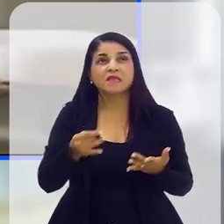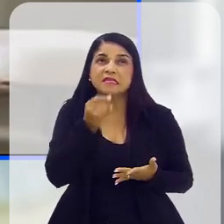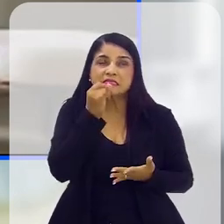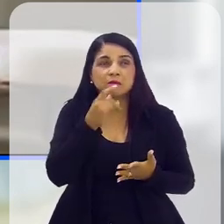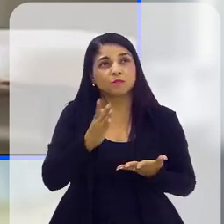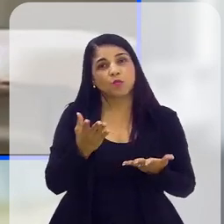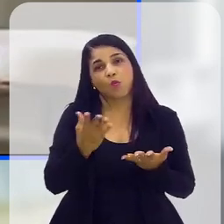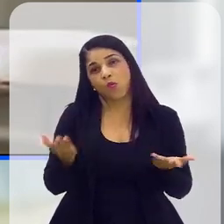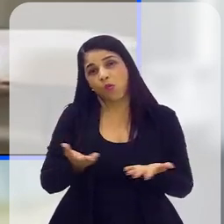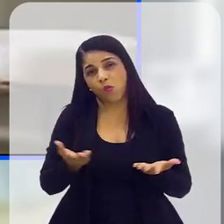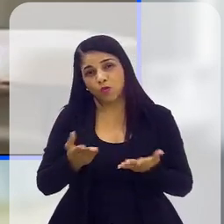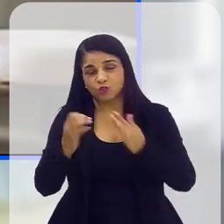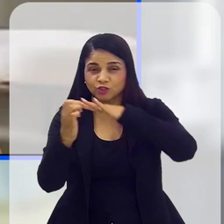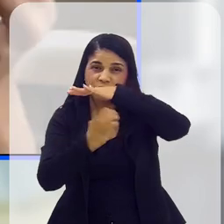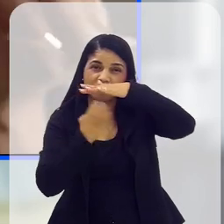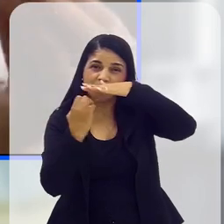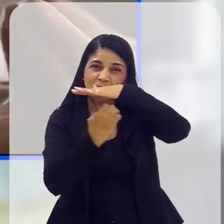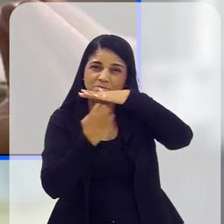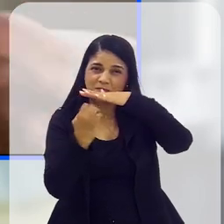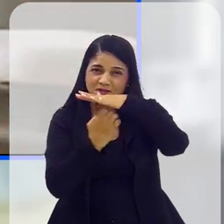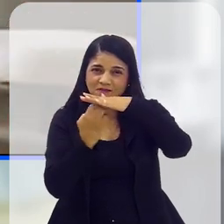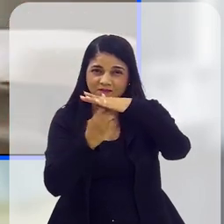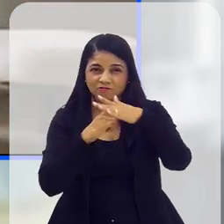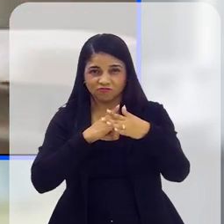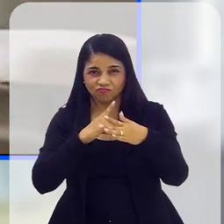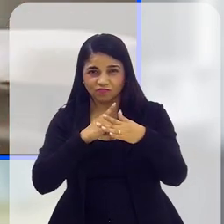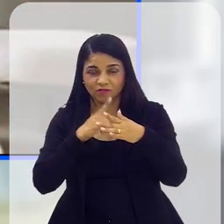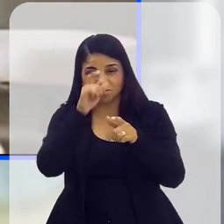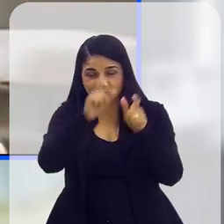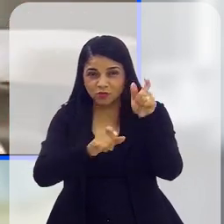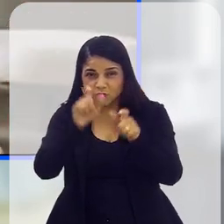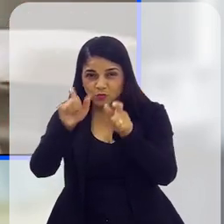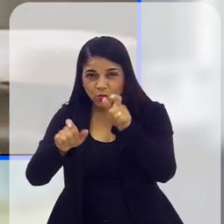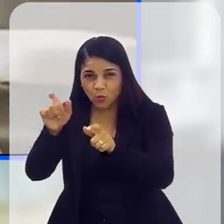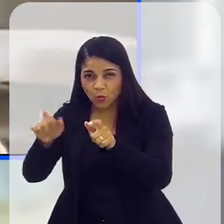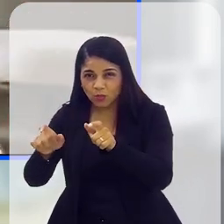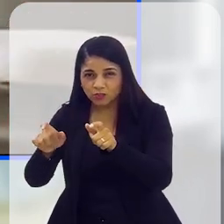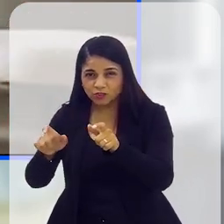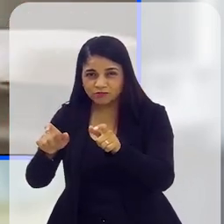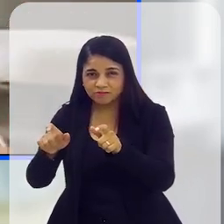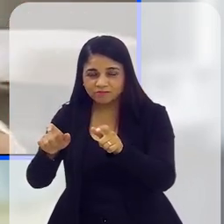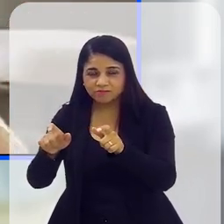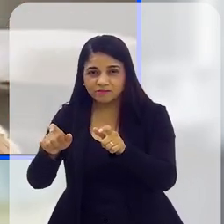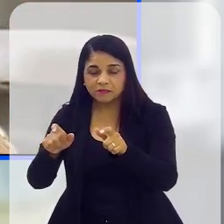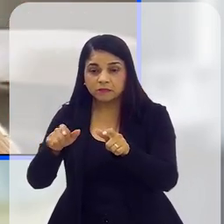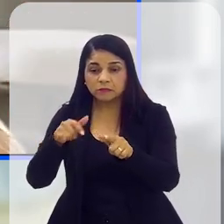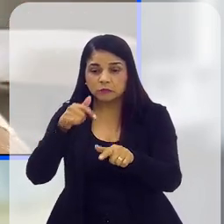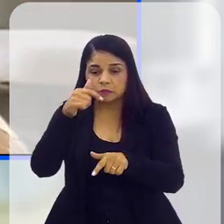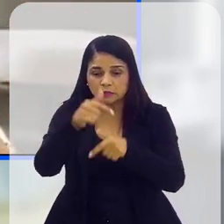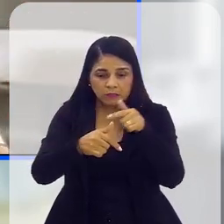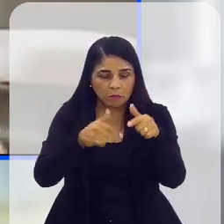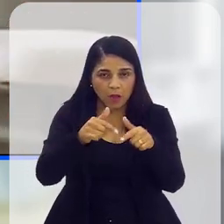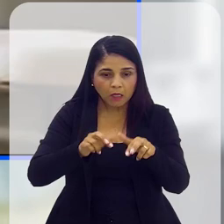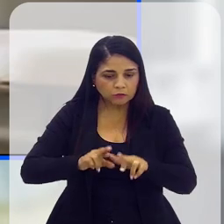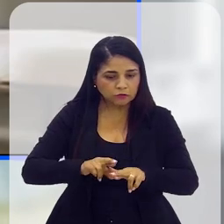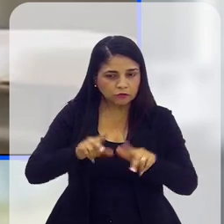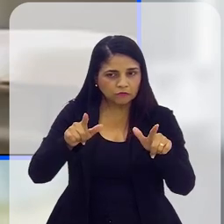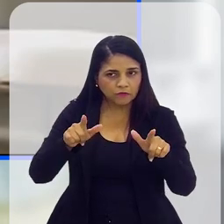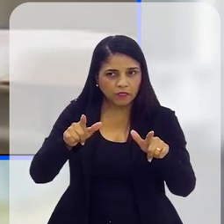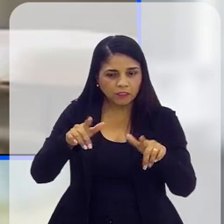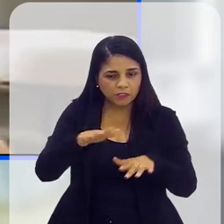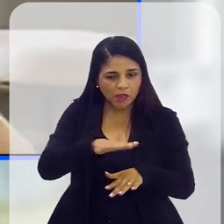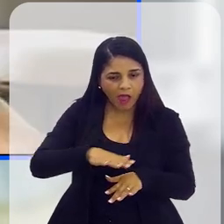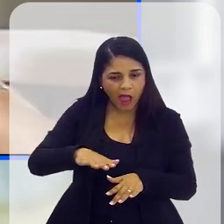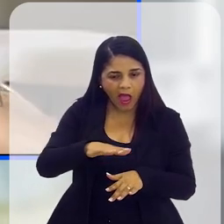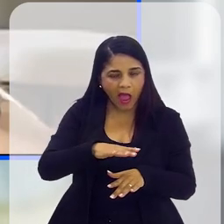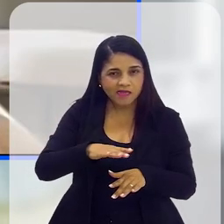temos muito a questão das empresas, onde pessoas, quando não estão fazendo o seu trabalho dentro das suas áreas